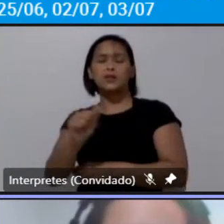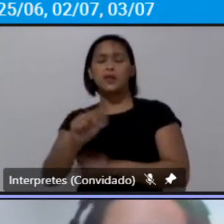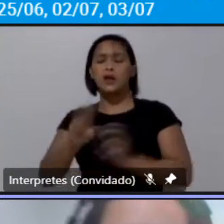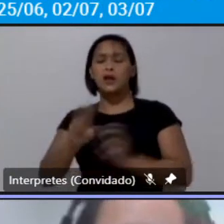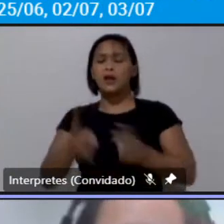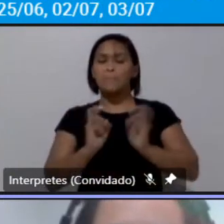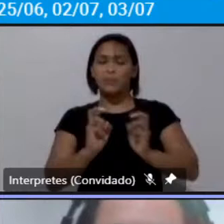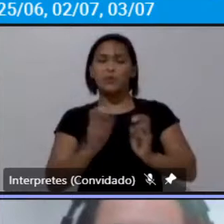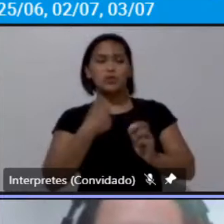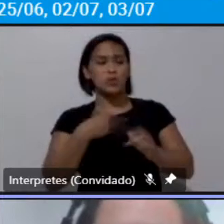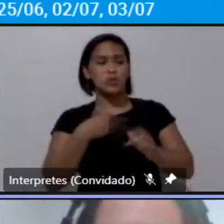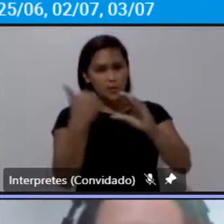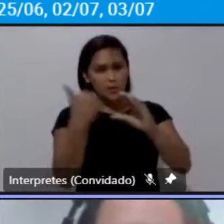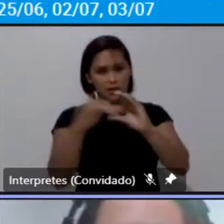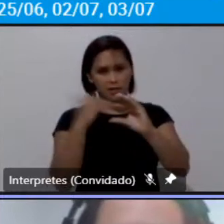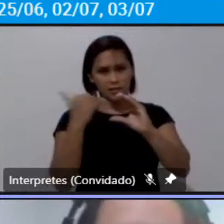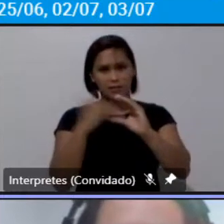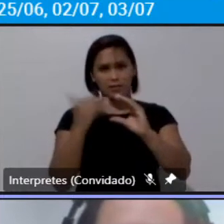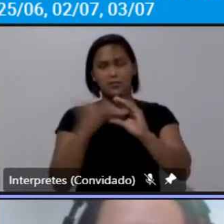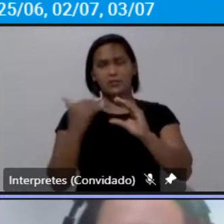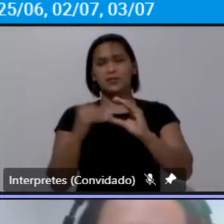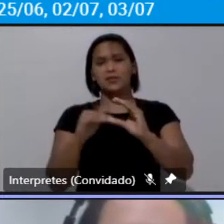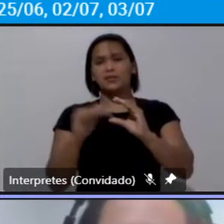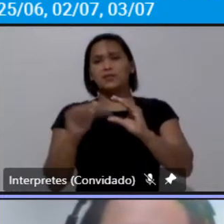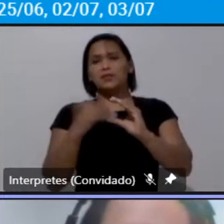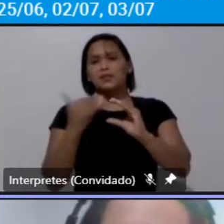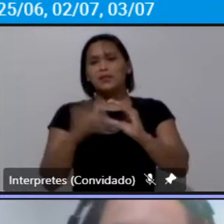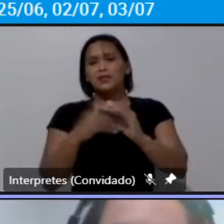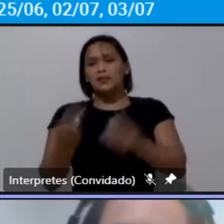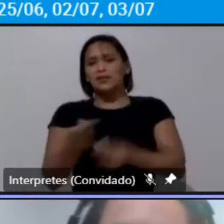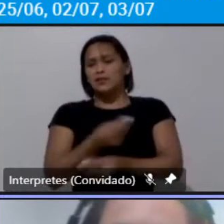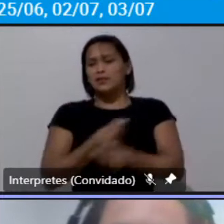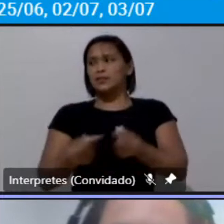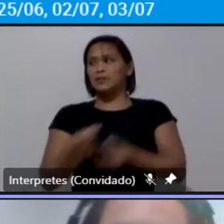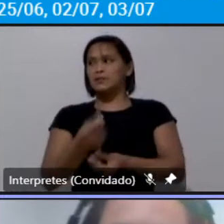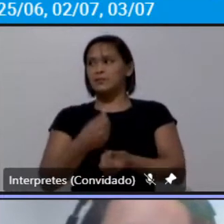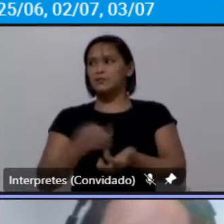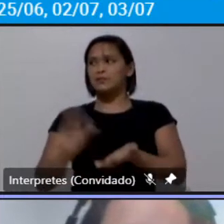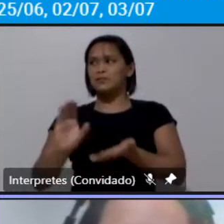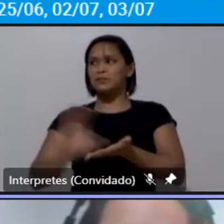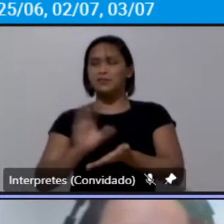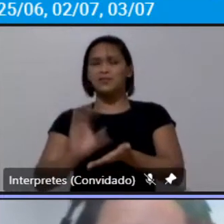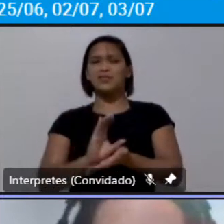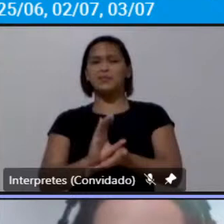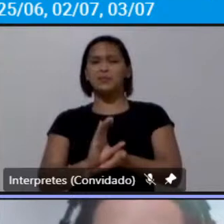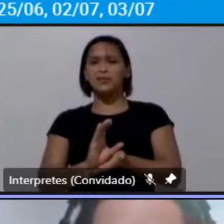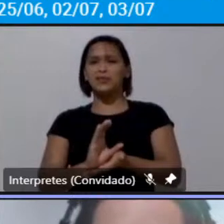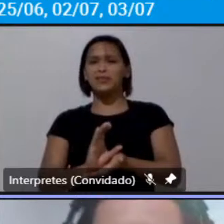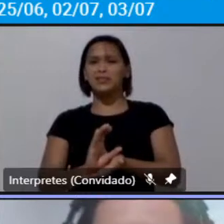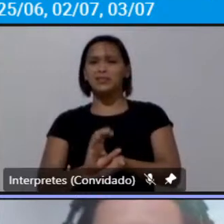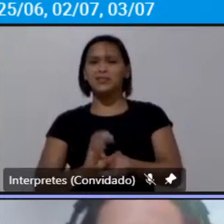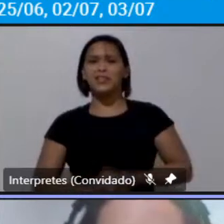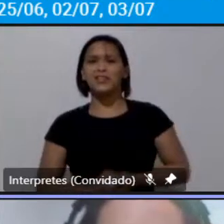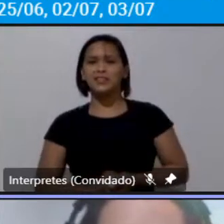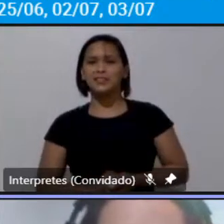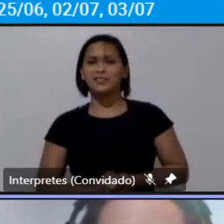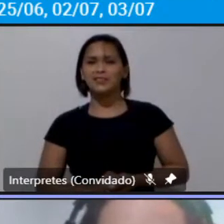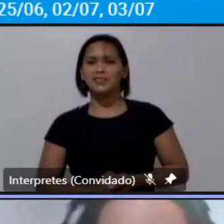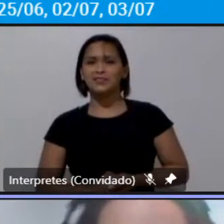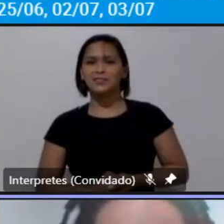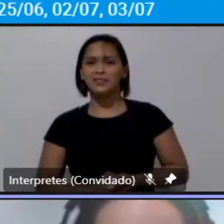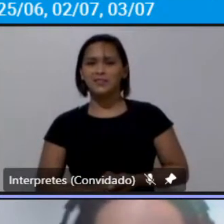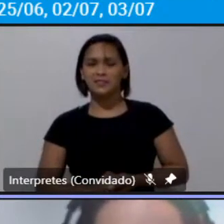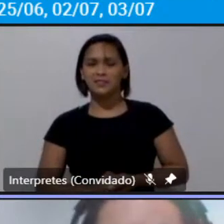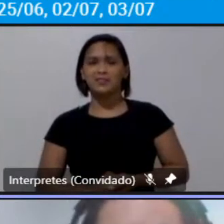recebimento de verbas federais e isso foi por terra nos